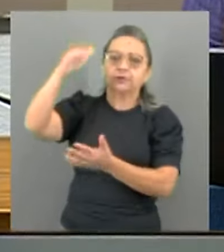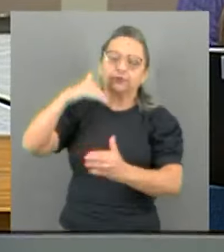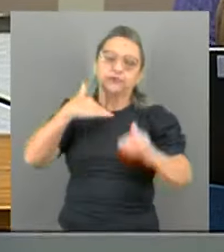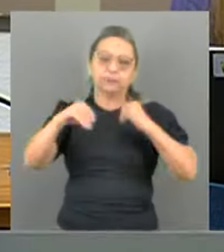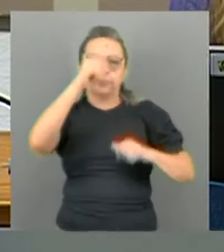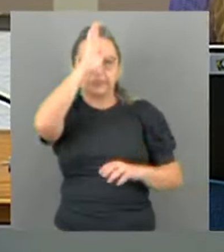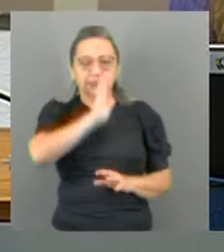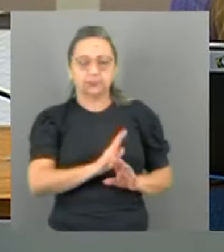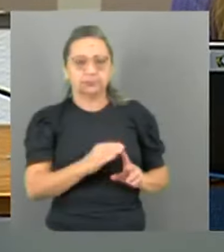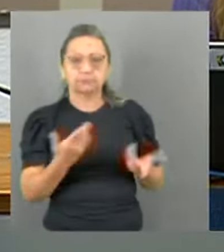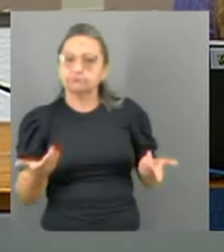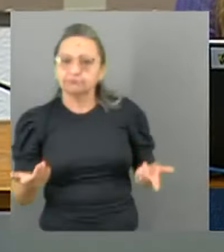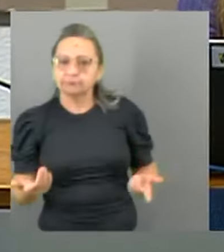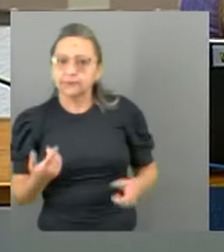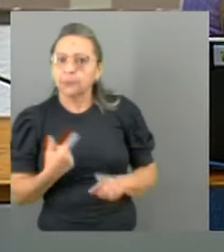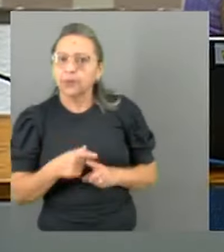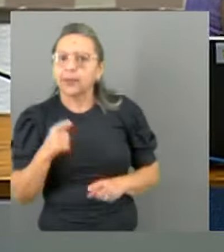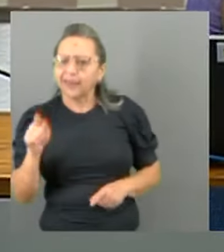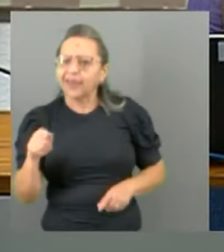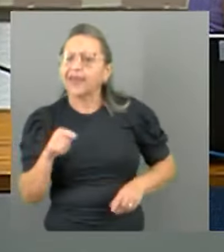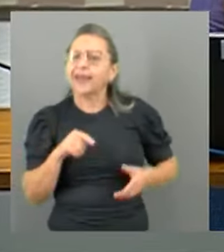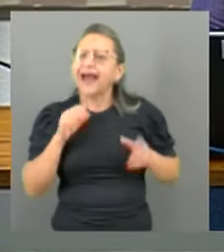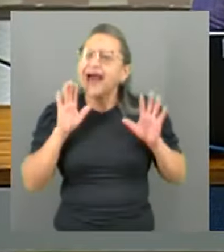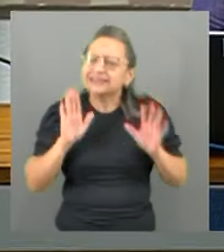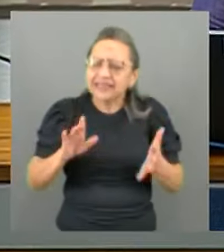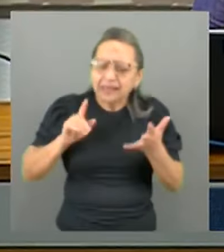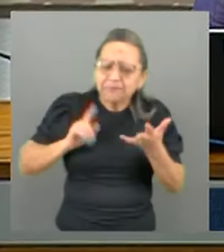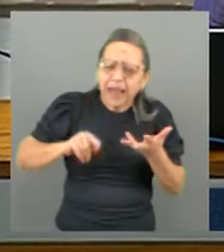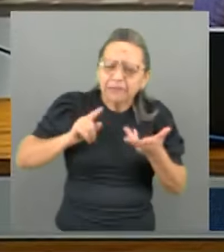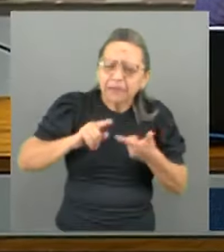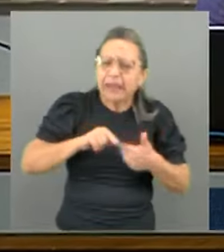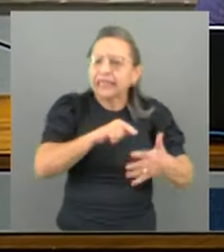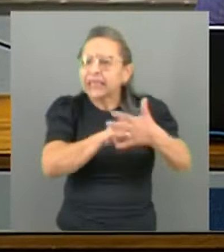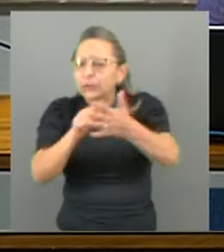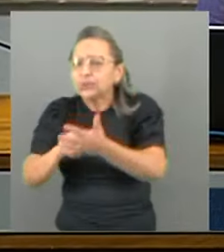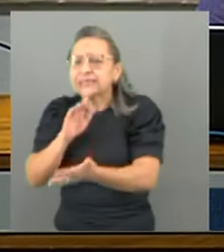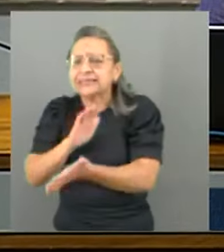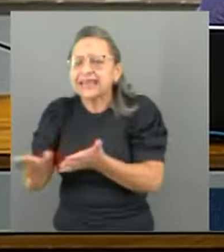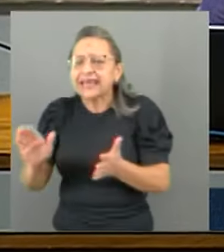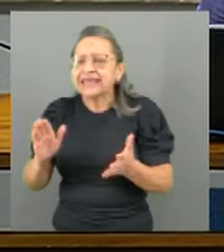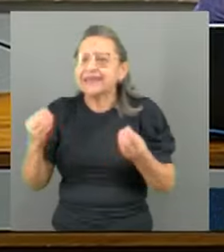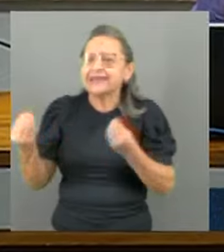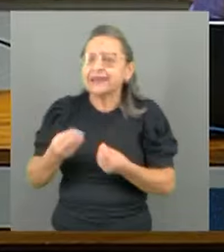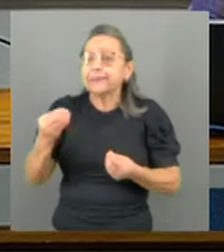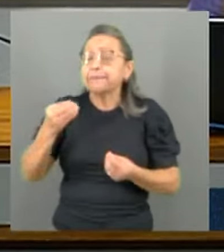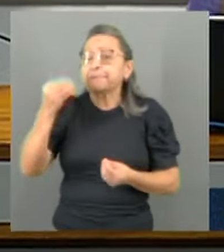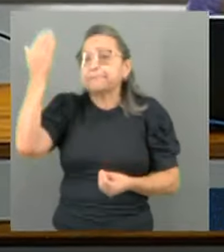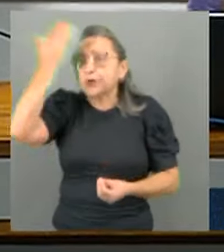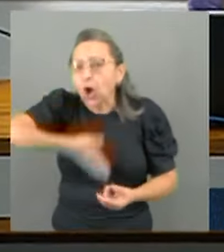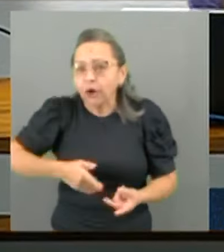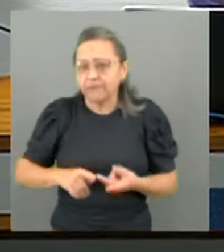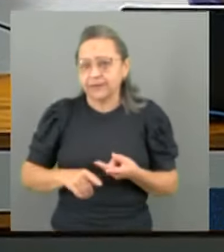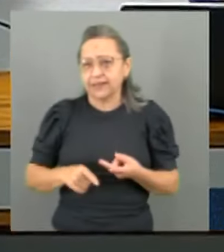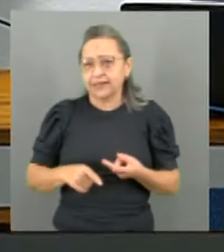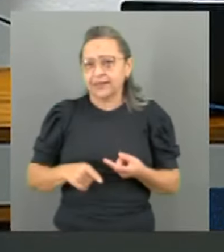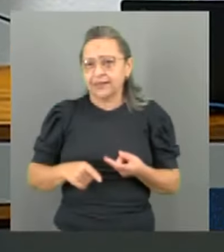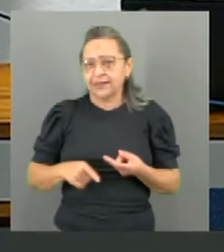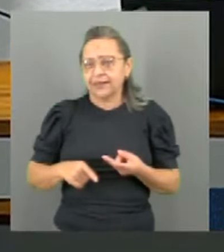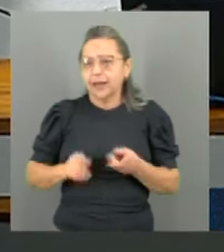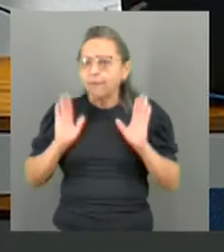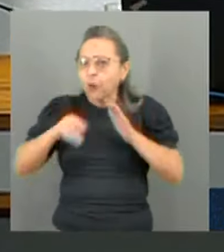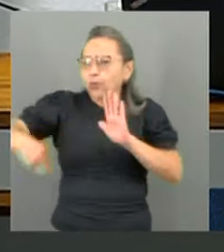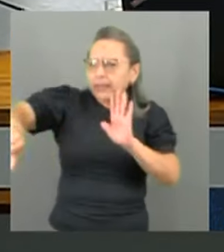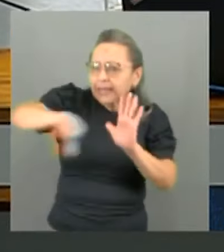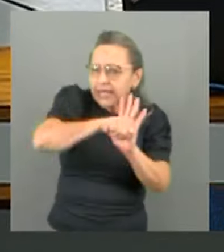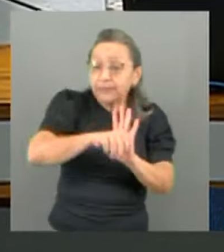Porque é com essas denúncias irresponsáveis, criminosas, sabe? Isso ele